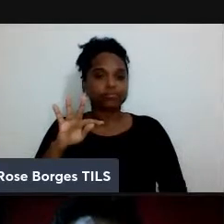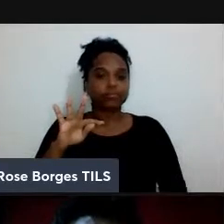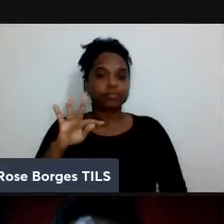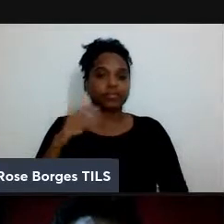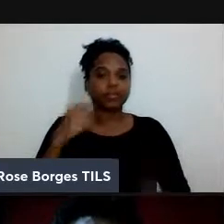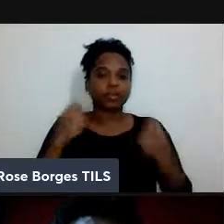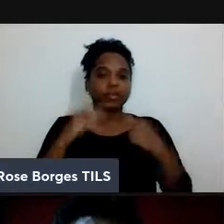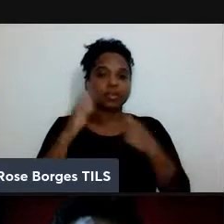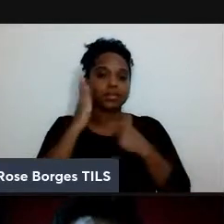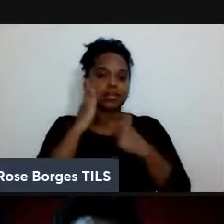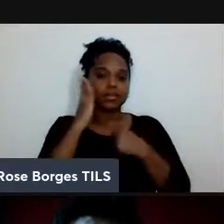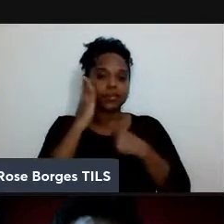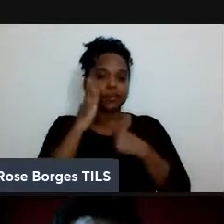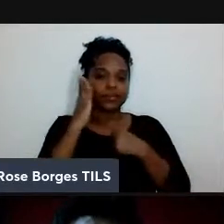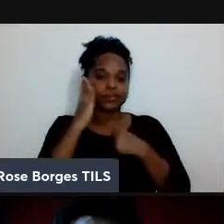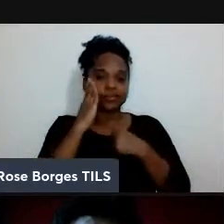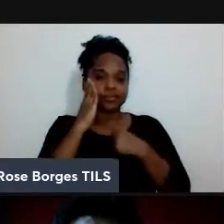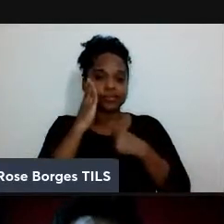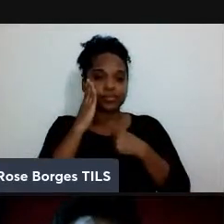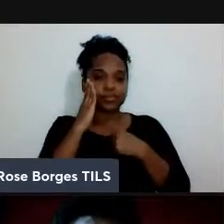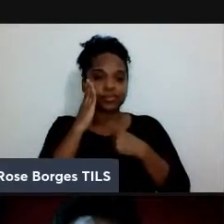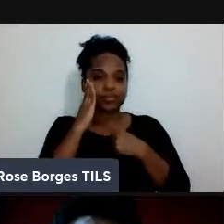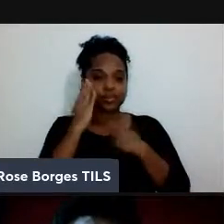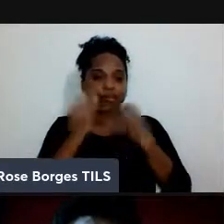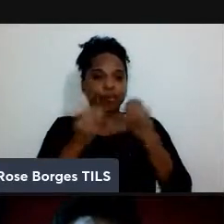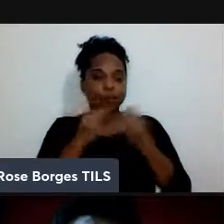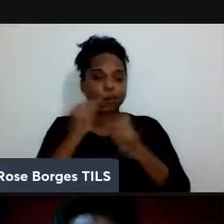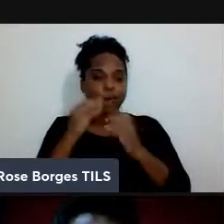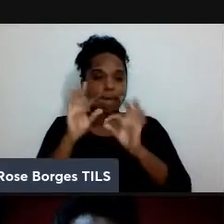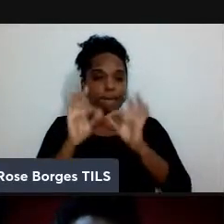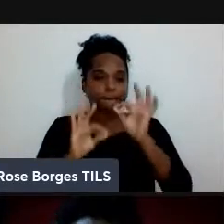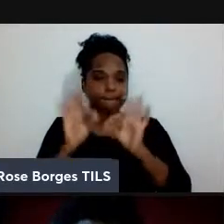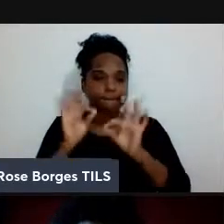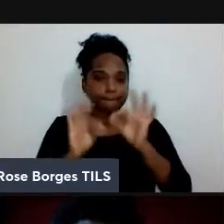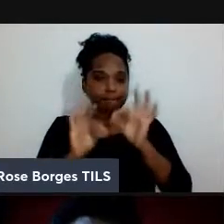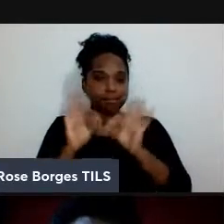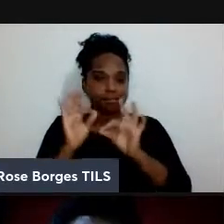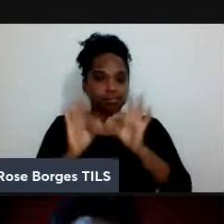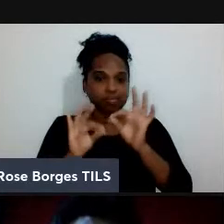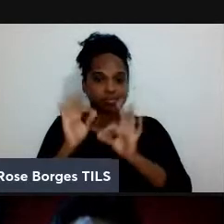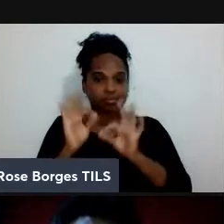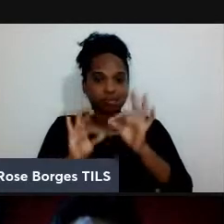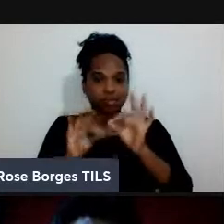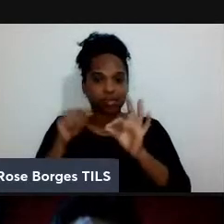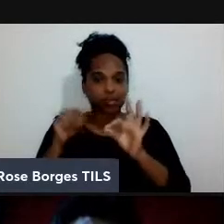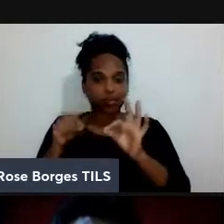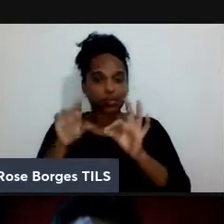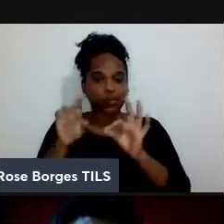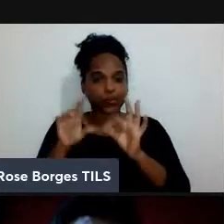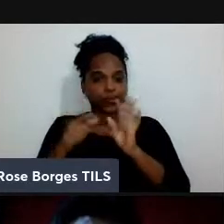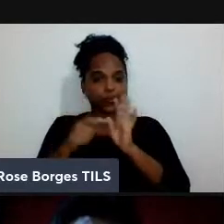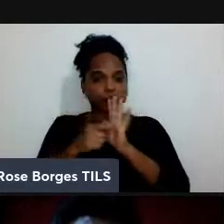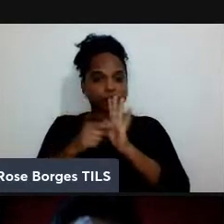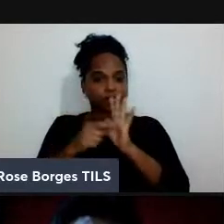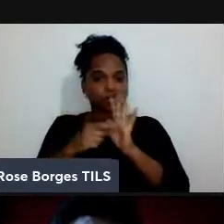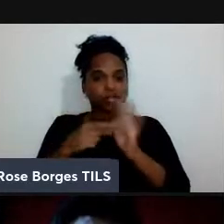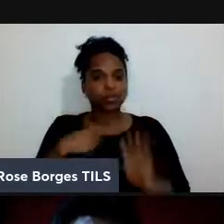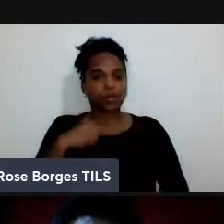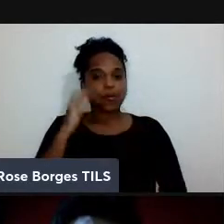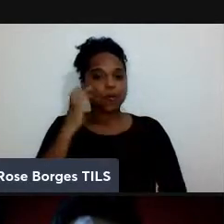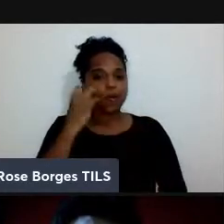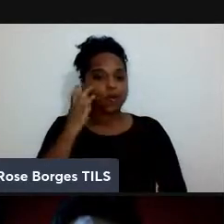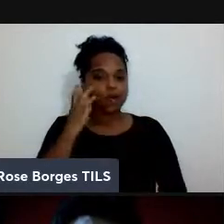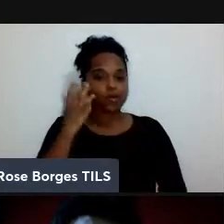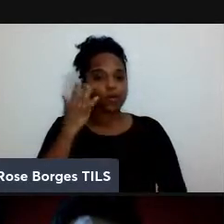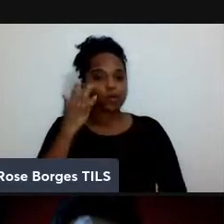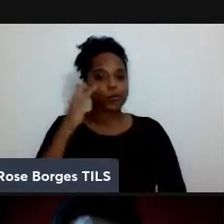vamos dizer assim programar aquele aquele dispositivo então acho que assim não sei a gente tem que